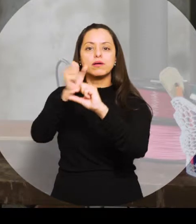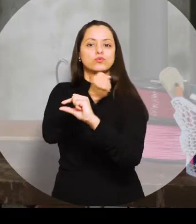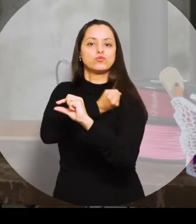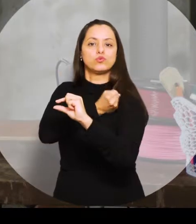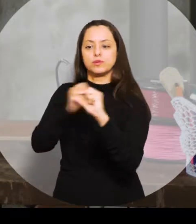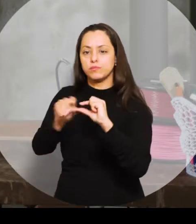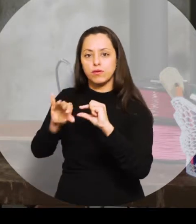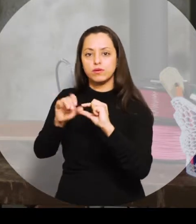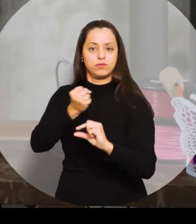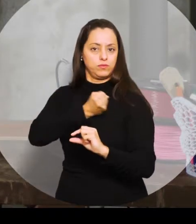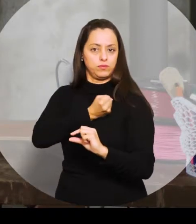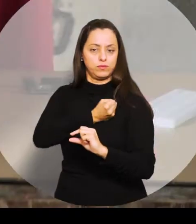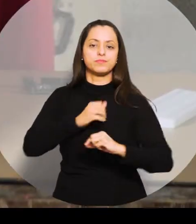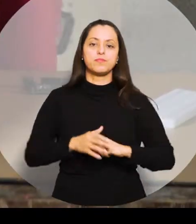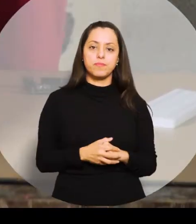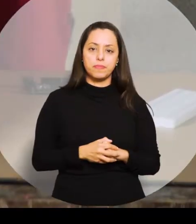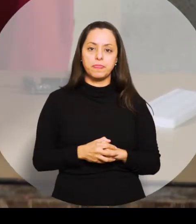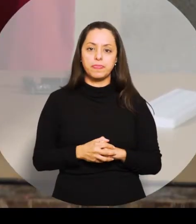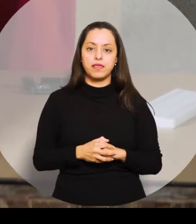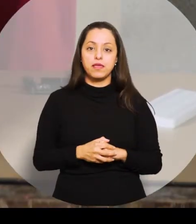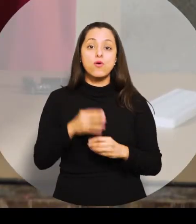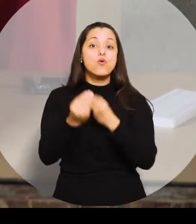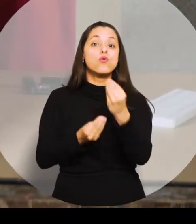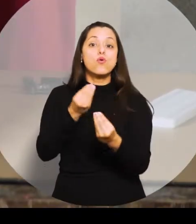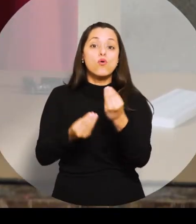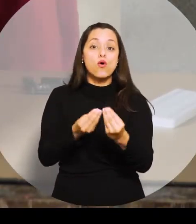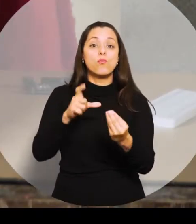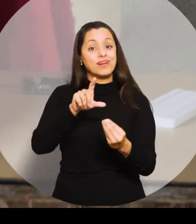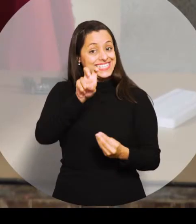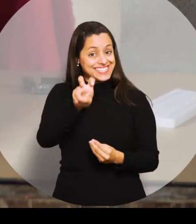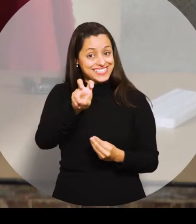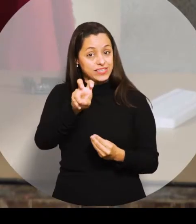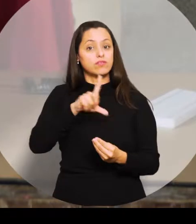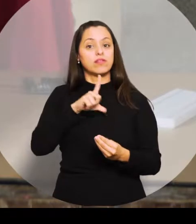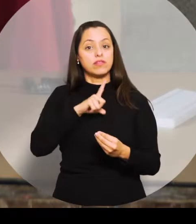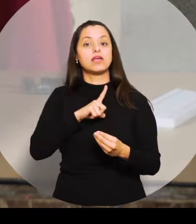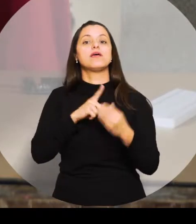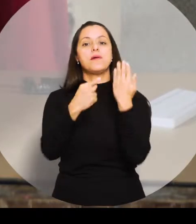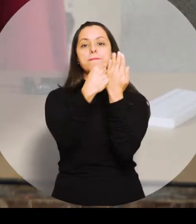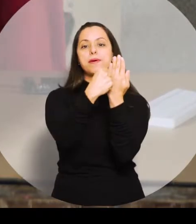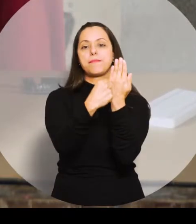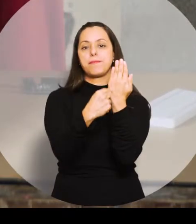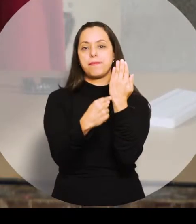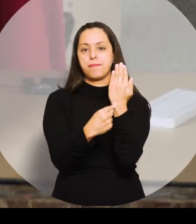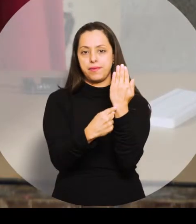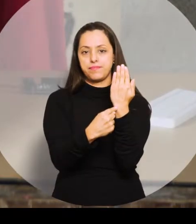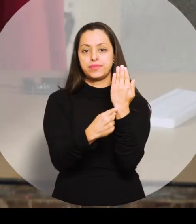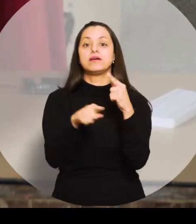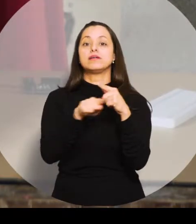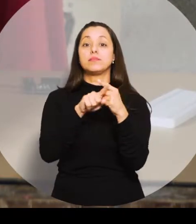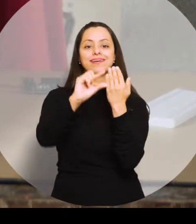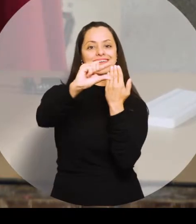O painel, ele é composto de cinco botões e cinco displays de LED em que, ao